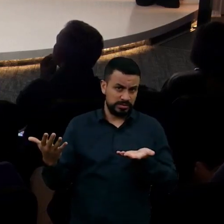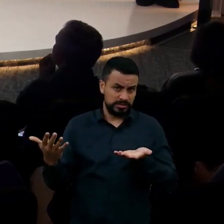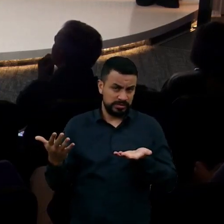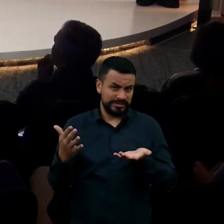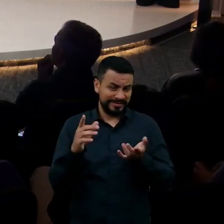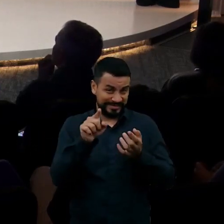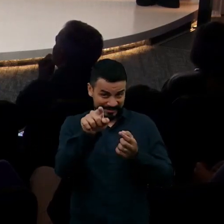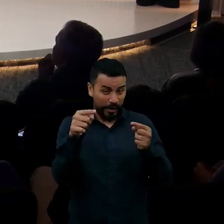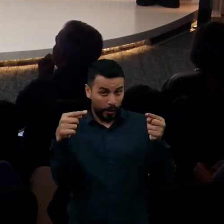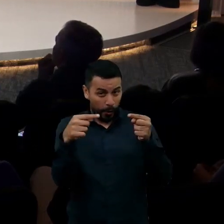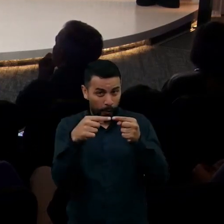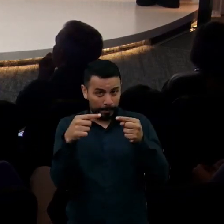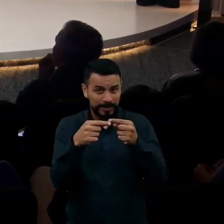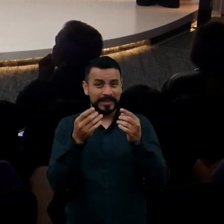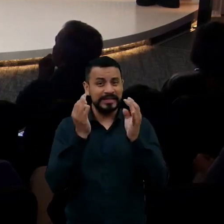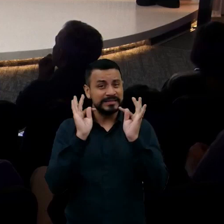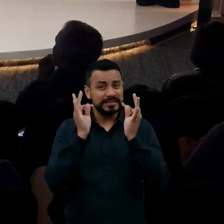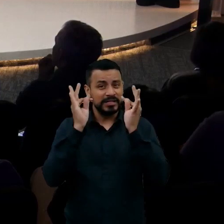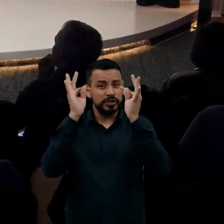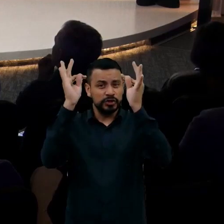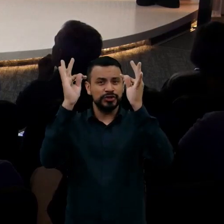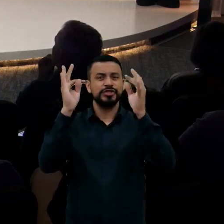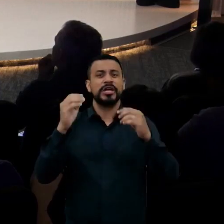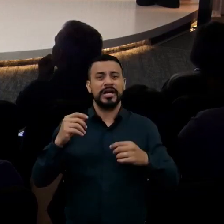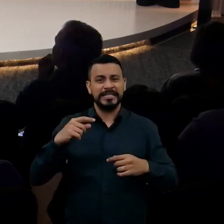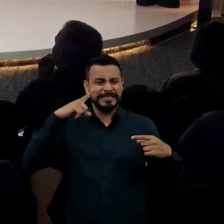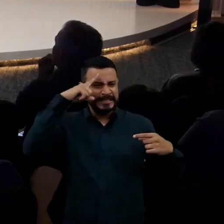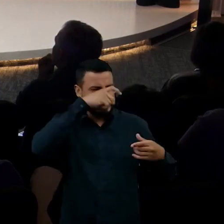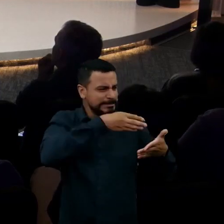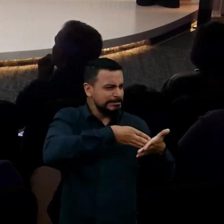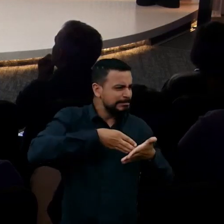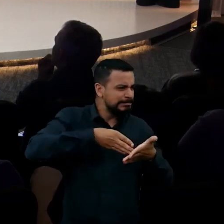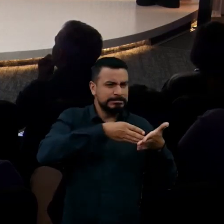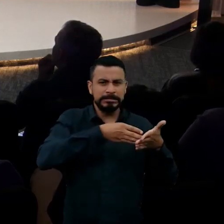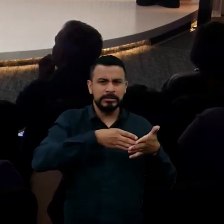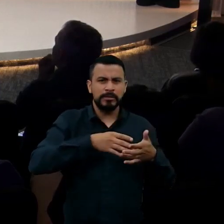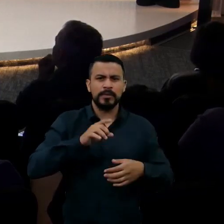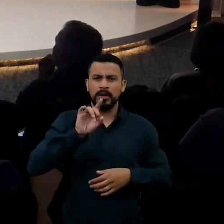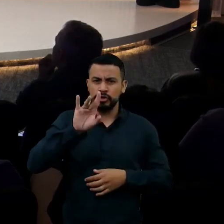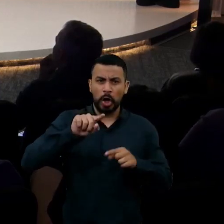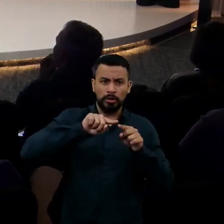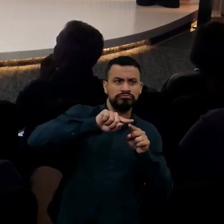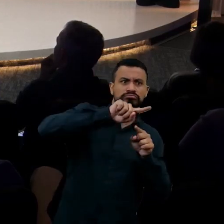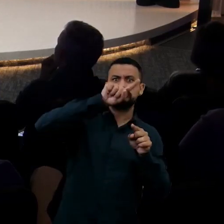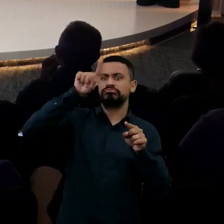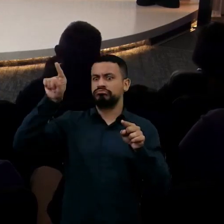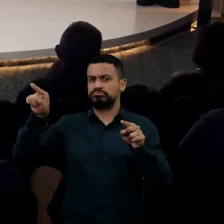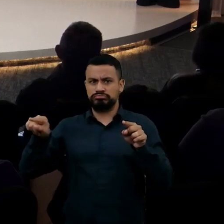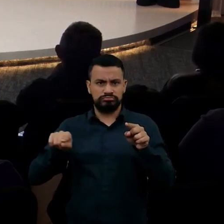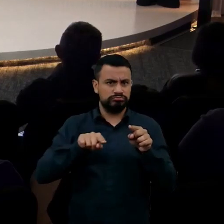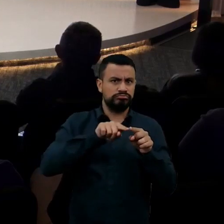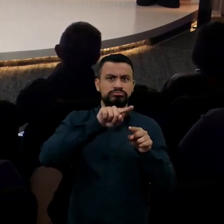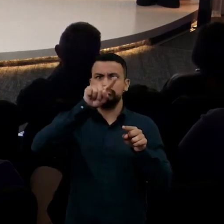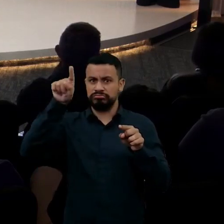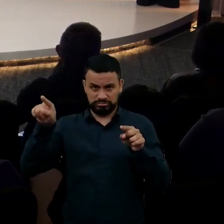novas tecnologias, as dificuldades, não estamos lidando apenas com o ciclo, com a efetividade, estamos lidando com